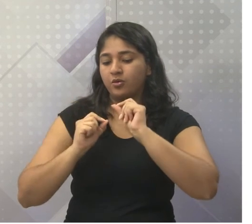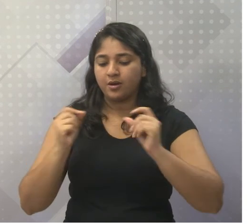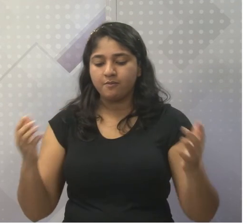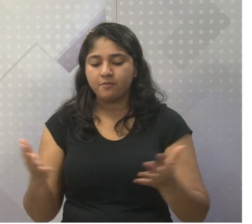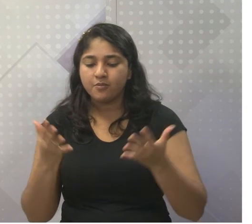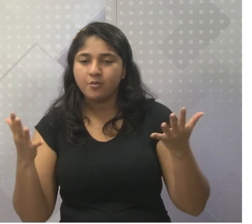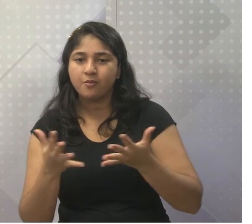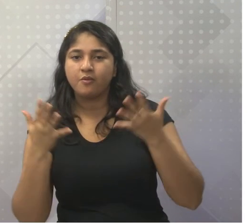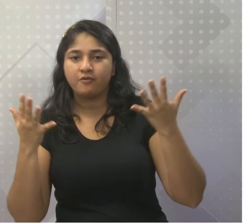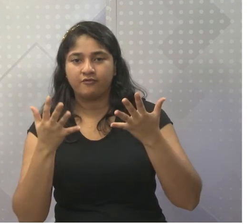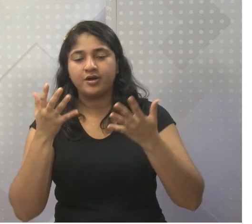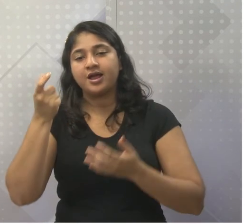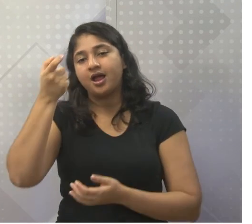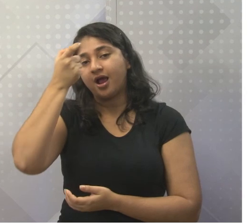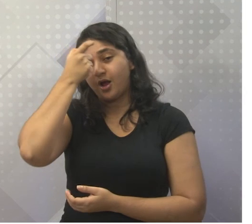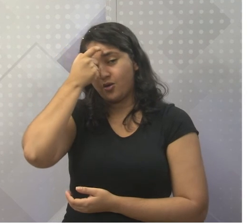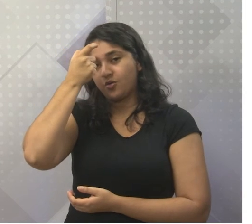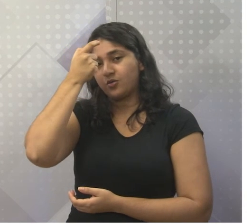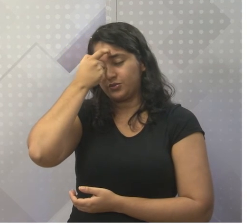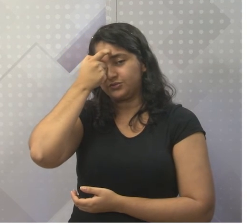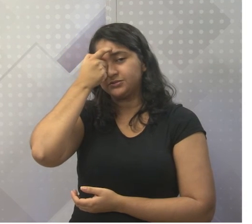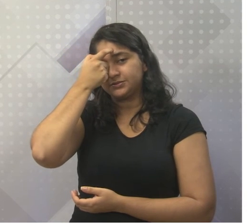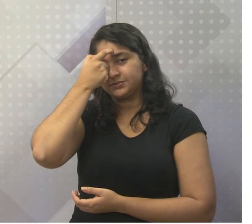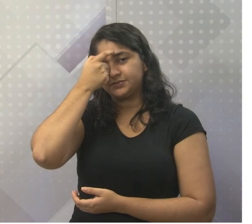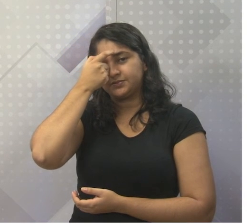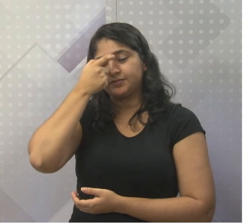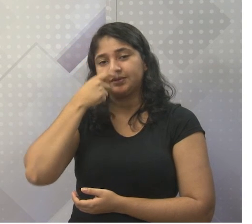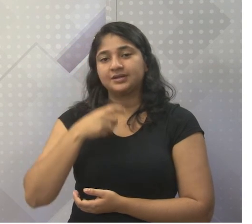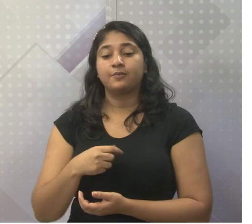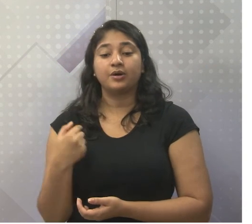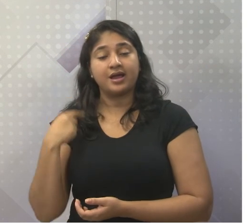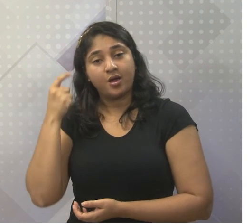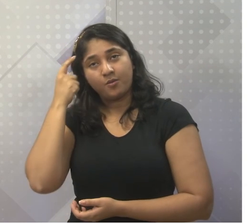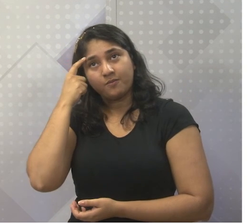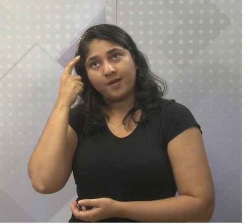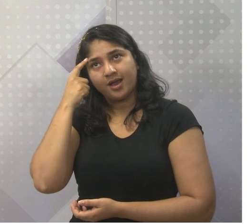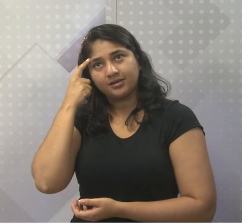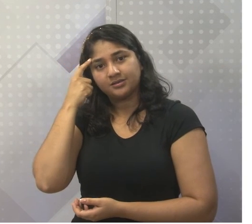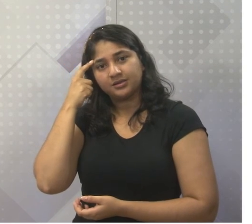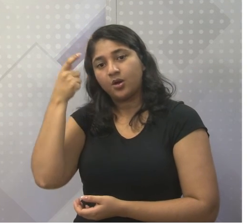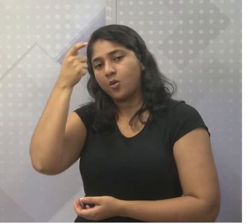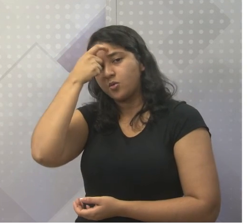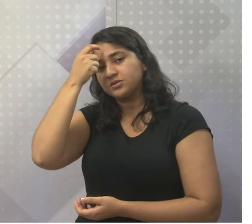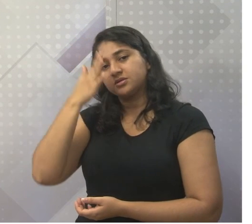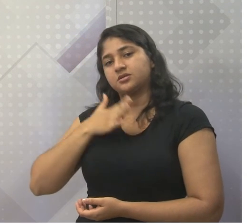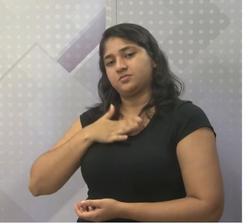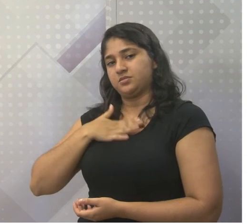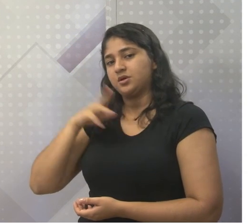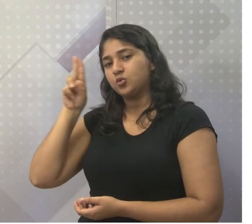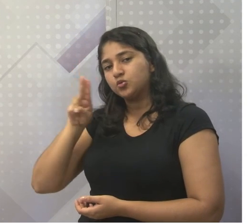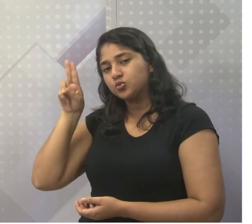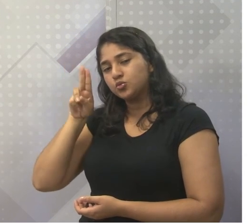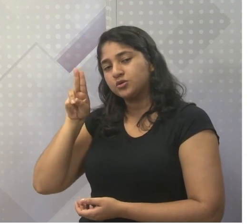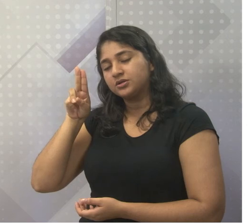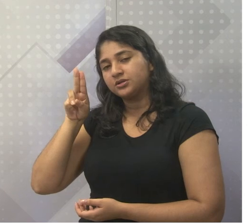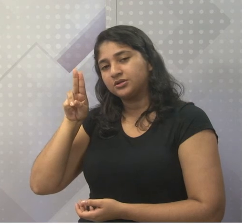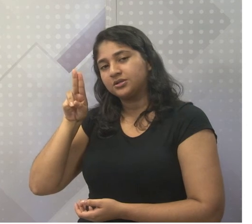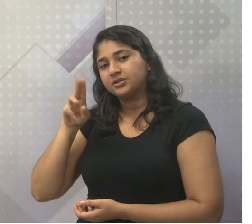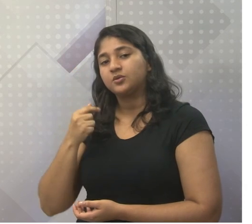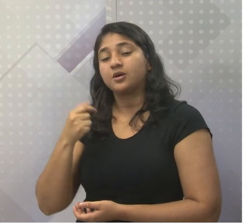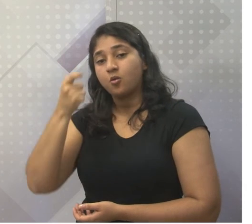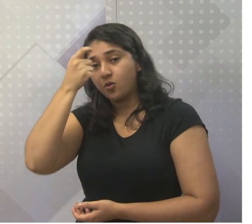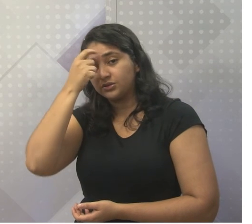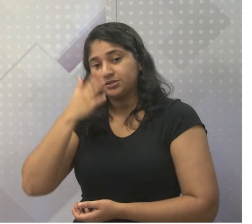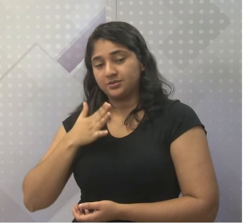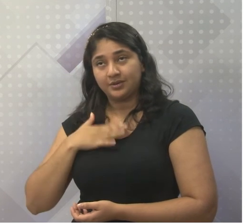a consciência, né? Se eu penso, eu tô usando minha consciência. Se eu tô usando minha consciência,